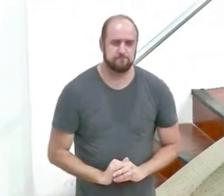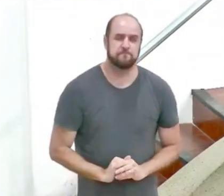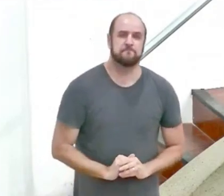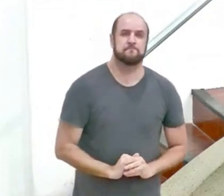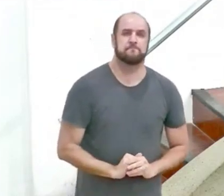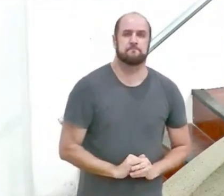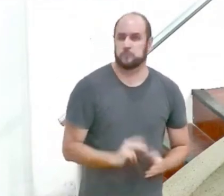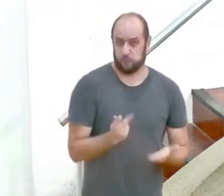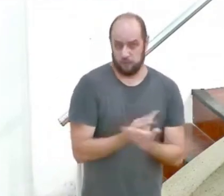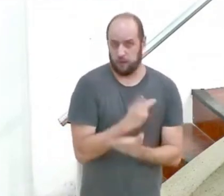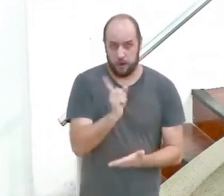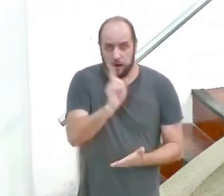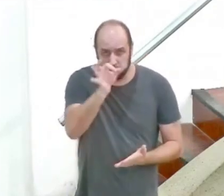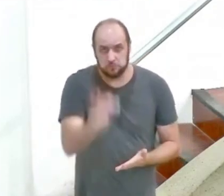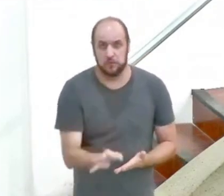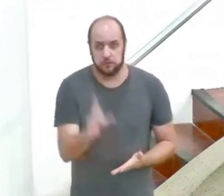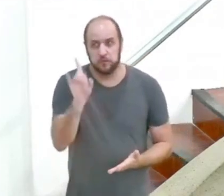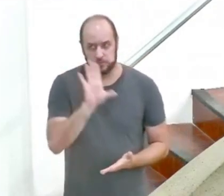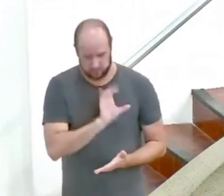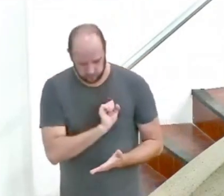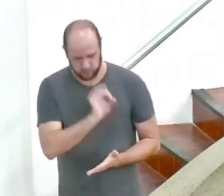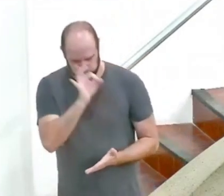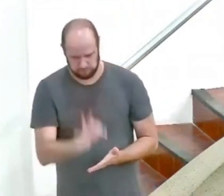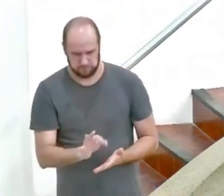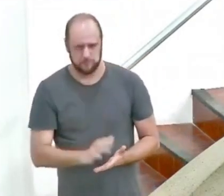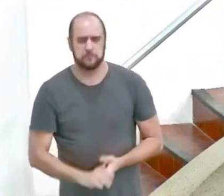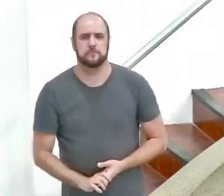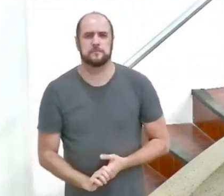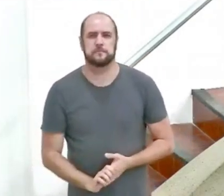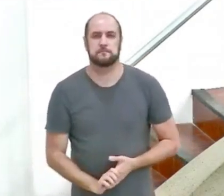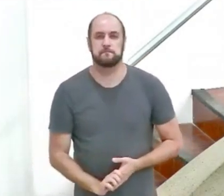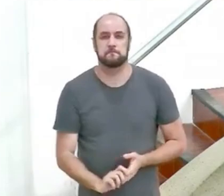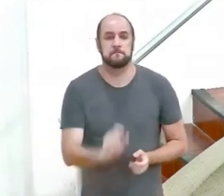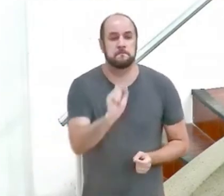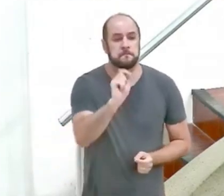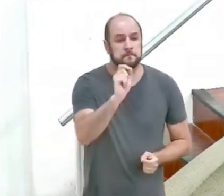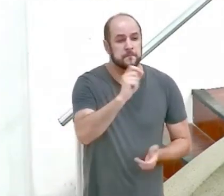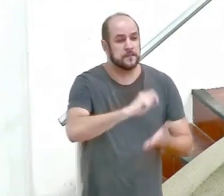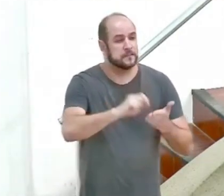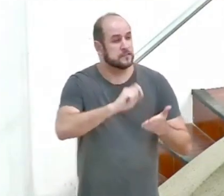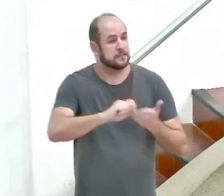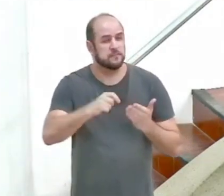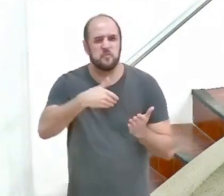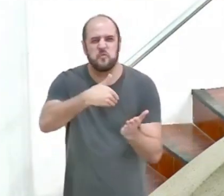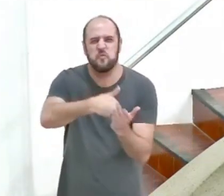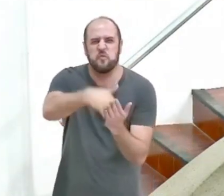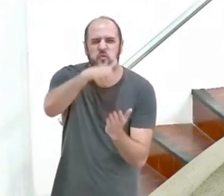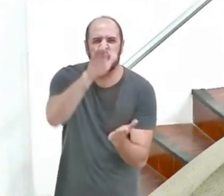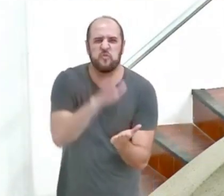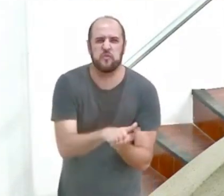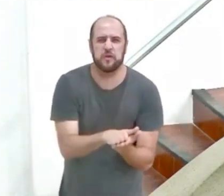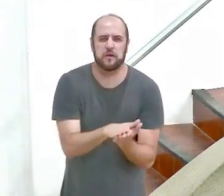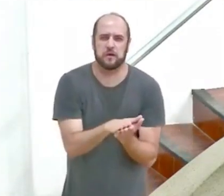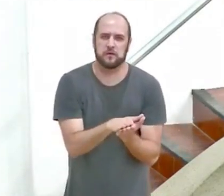não está errado é verdade Deus é amor quem aqui escreveria Deus é vingador